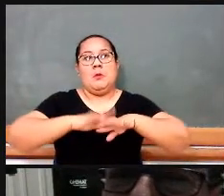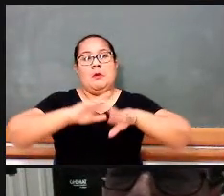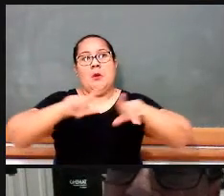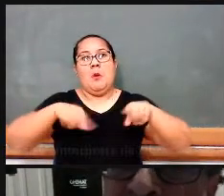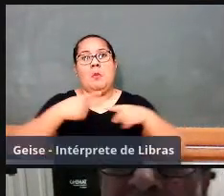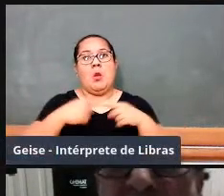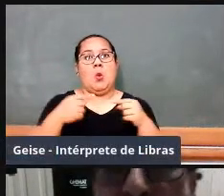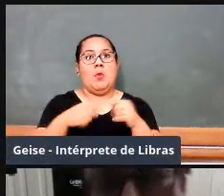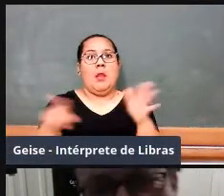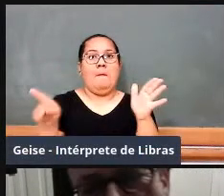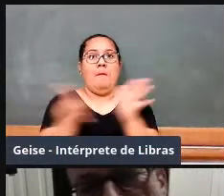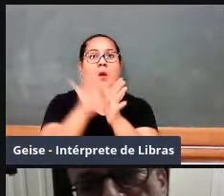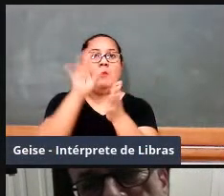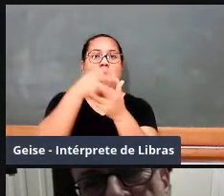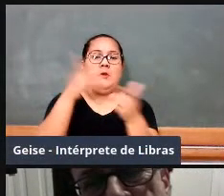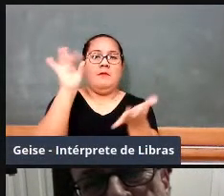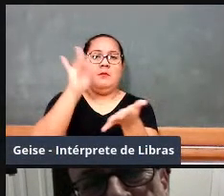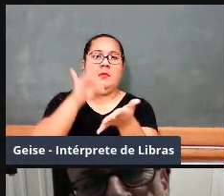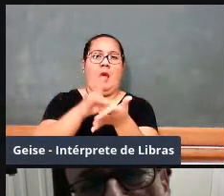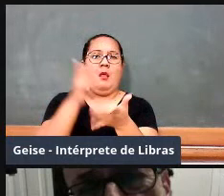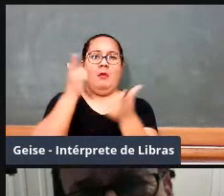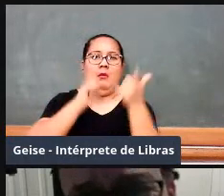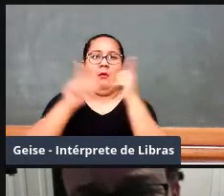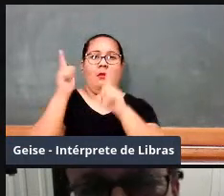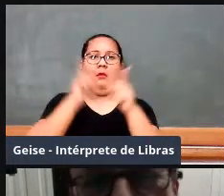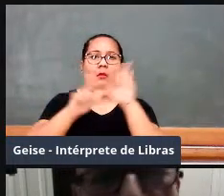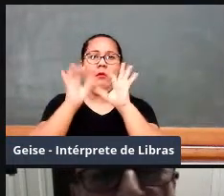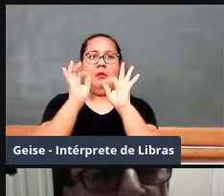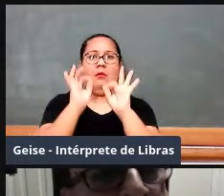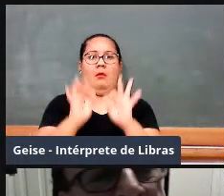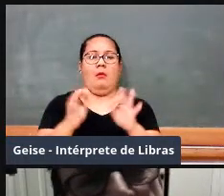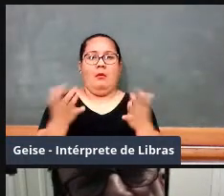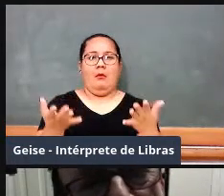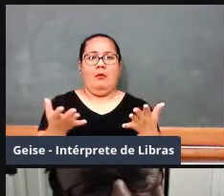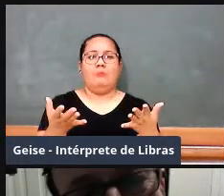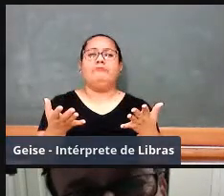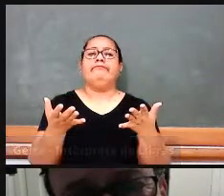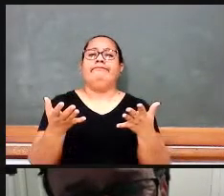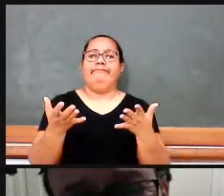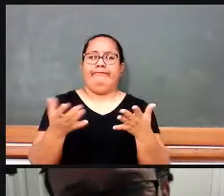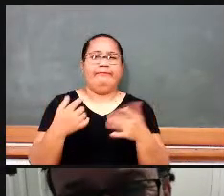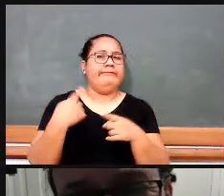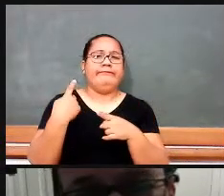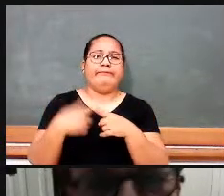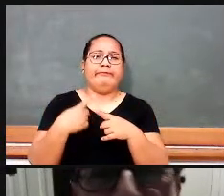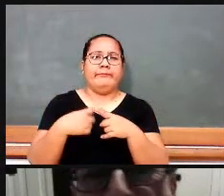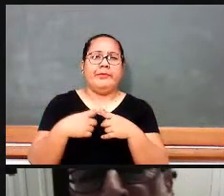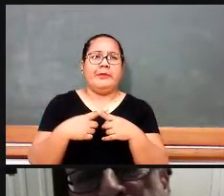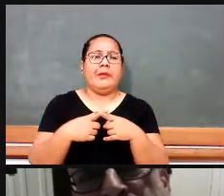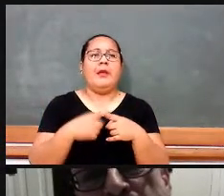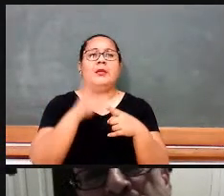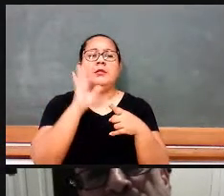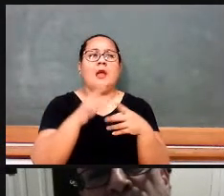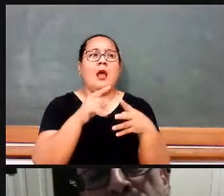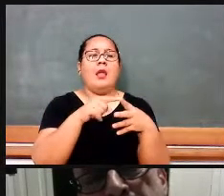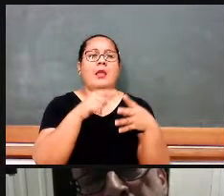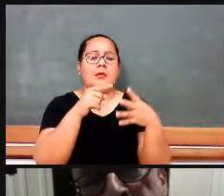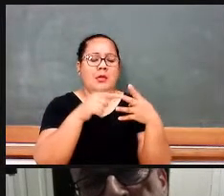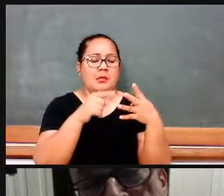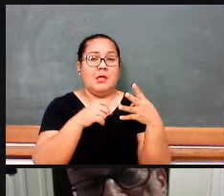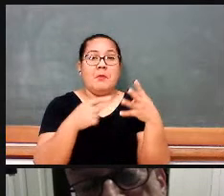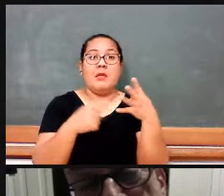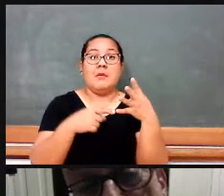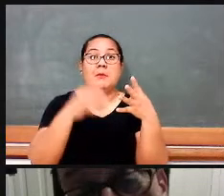lógica em ação, e a lógica é muito importante, junto com a retórica, para o trabalho do advogado.